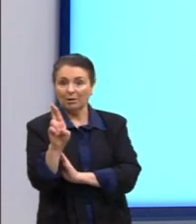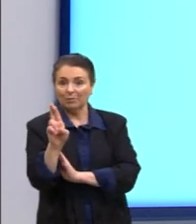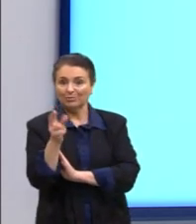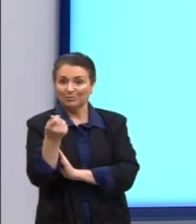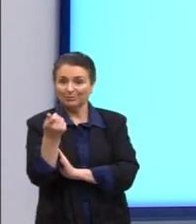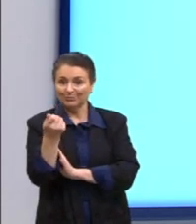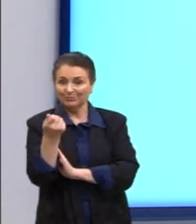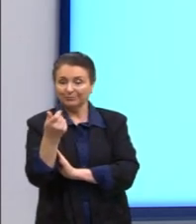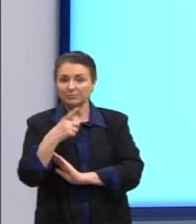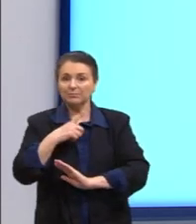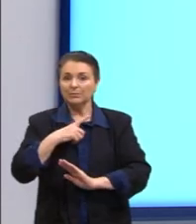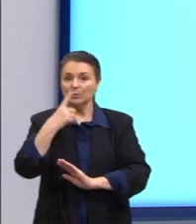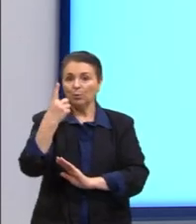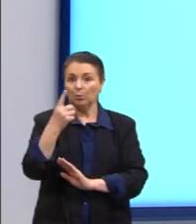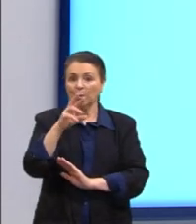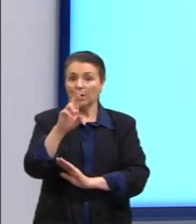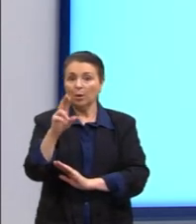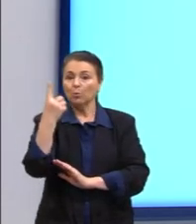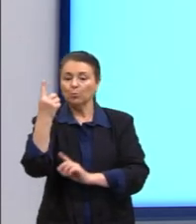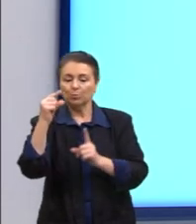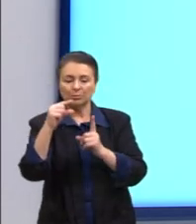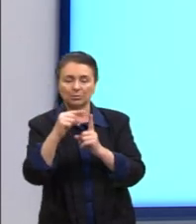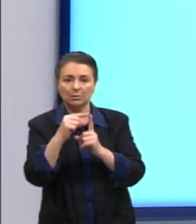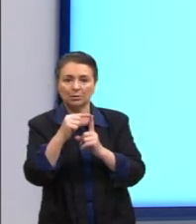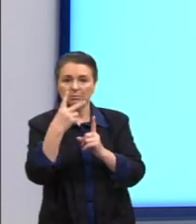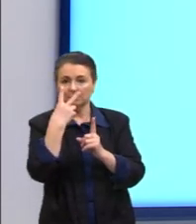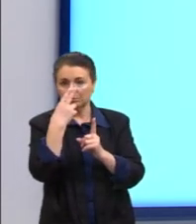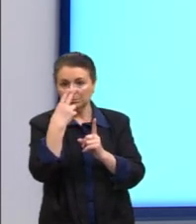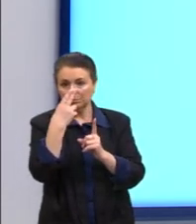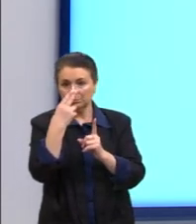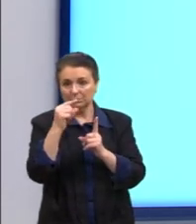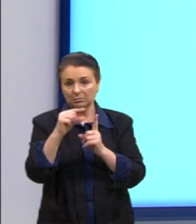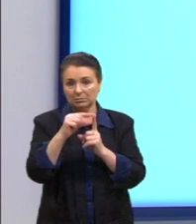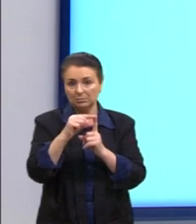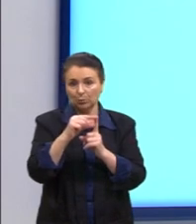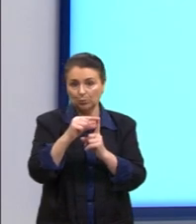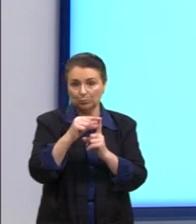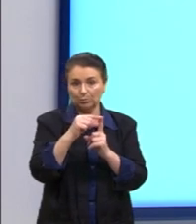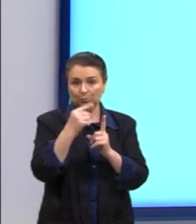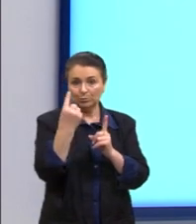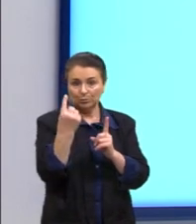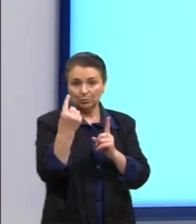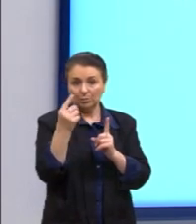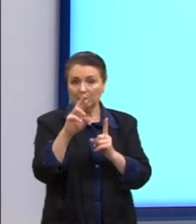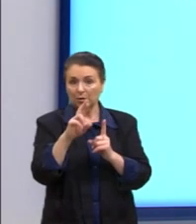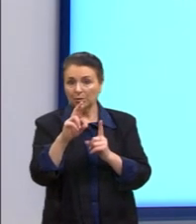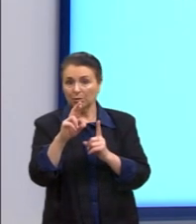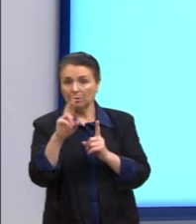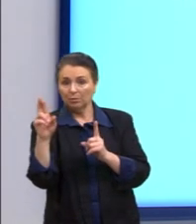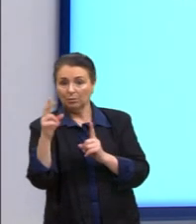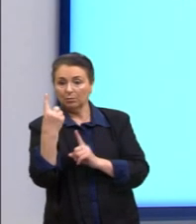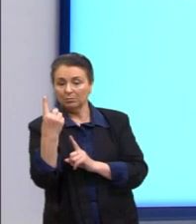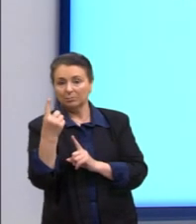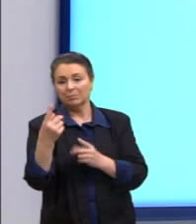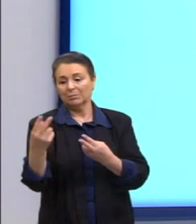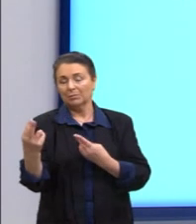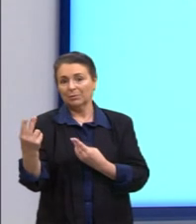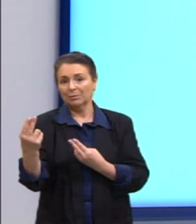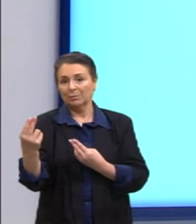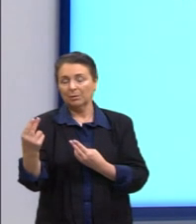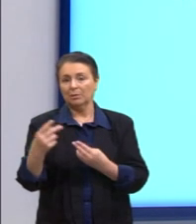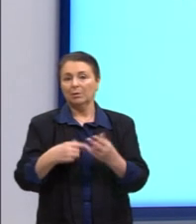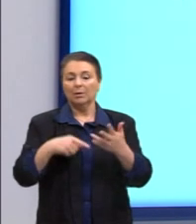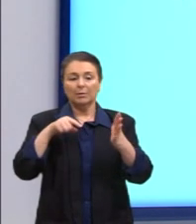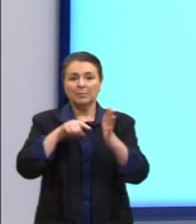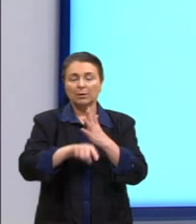um real valia um dólar. Imaginem, coisa boa se ainda tivesse essa paridade do real e o dólar. Aqui uma questão do Enem